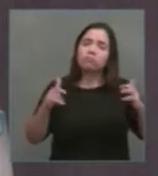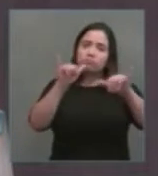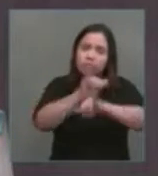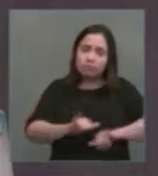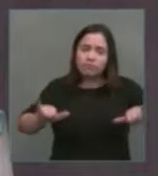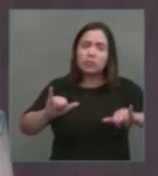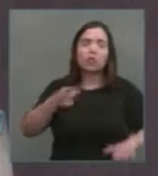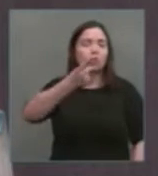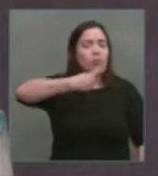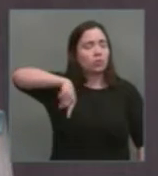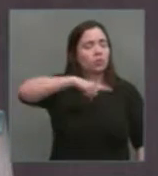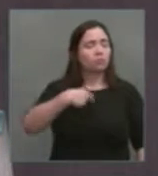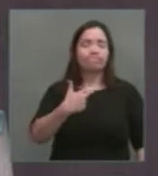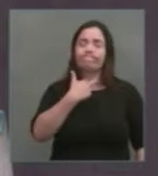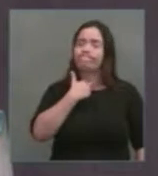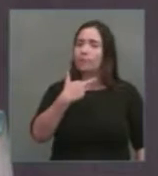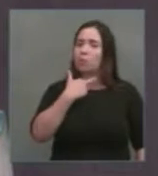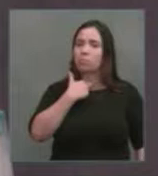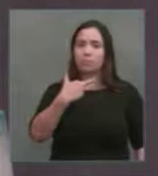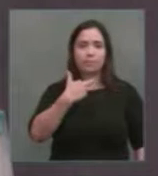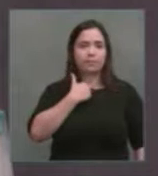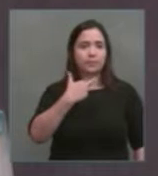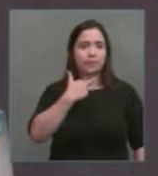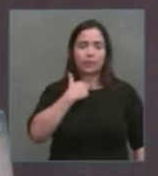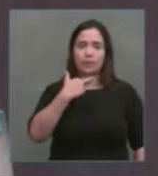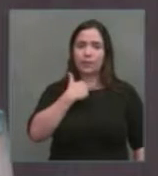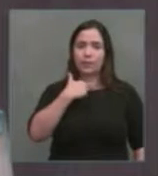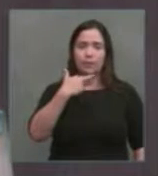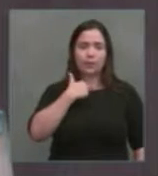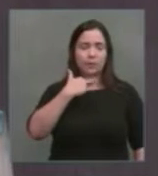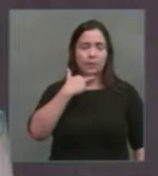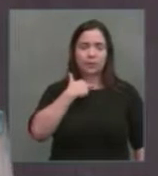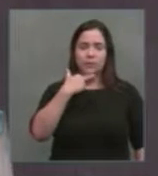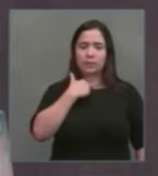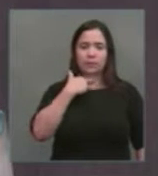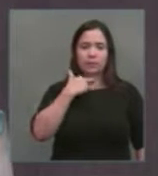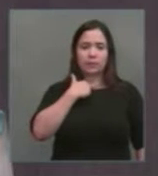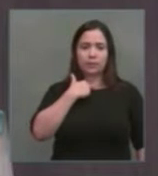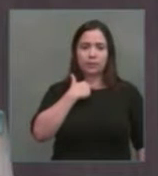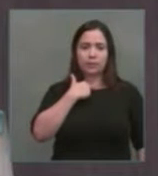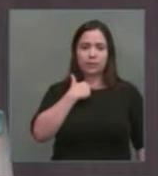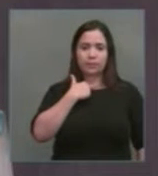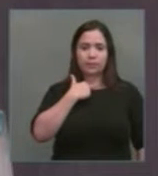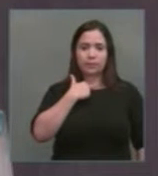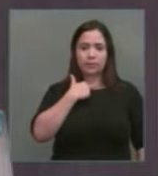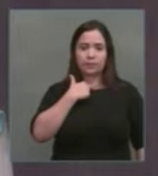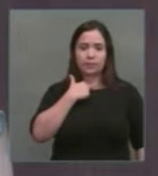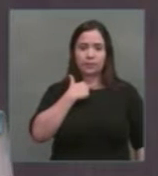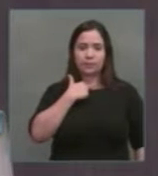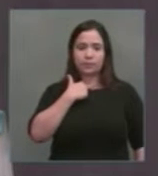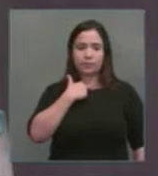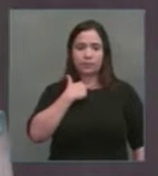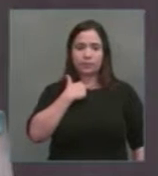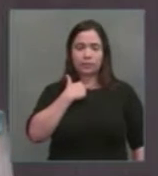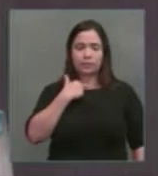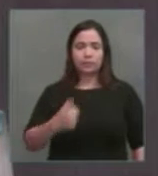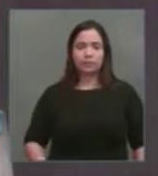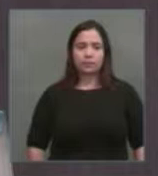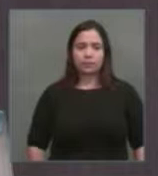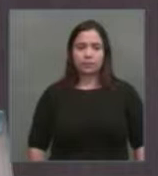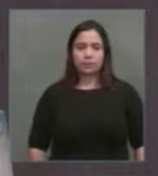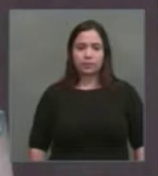não podemos, não devemos, de maneira alguma,